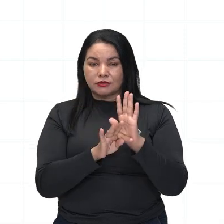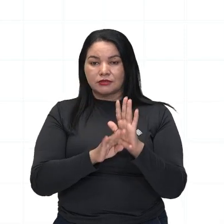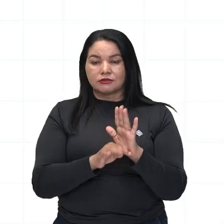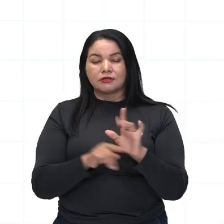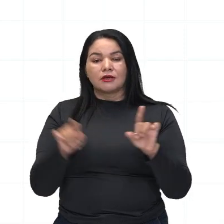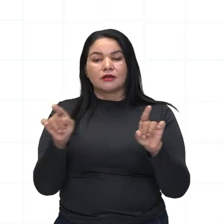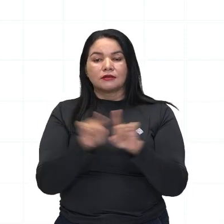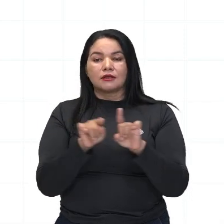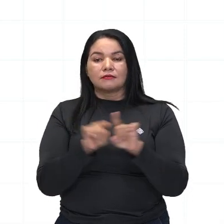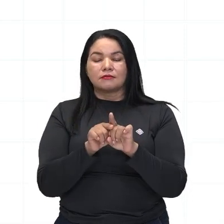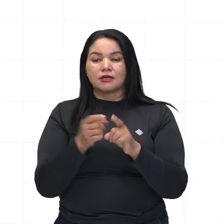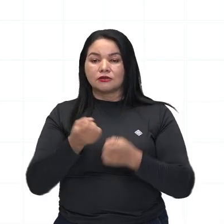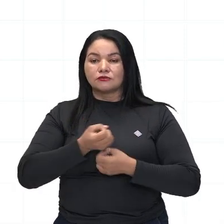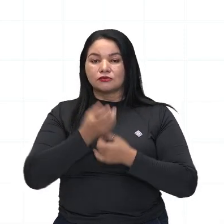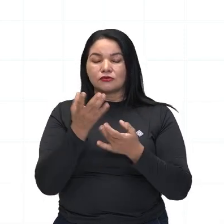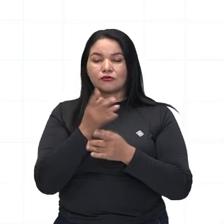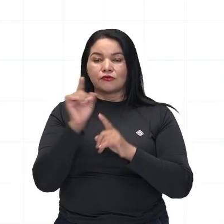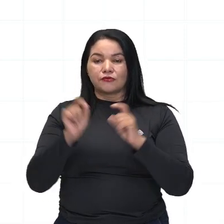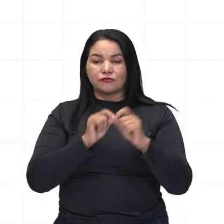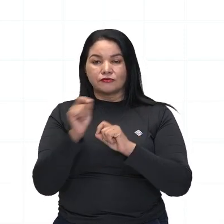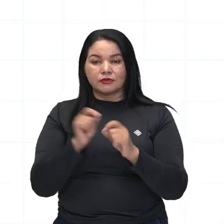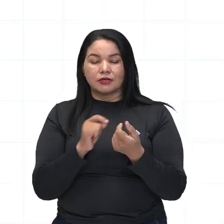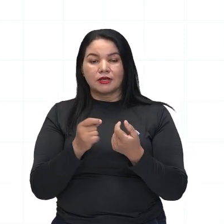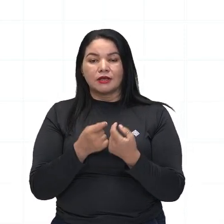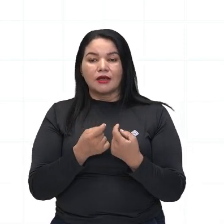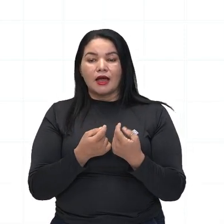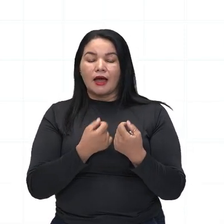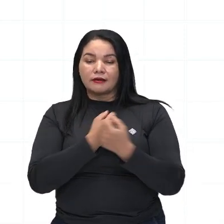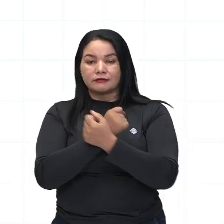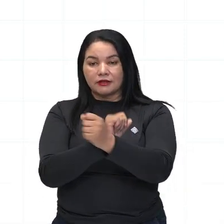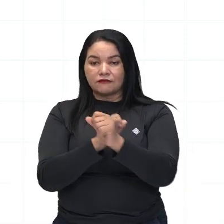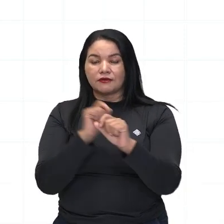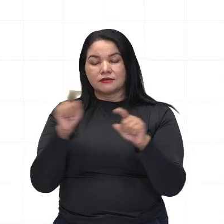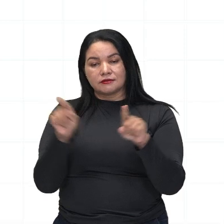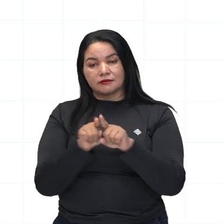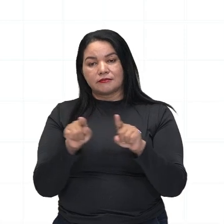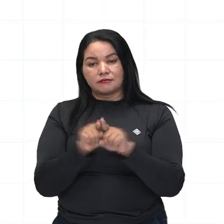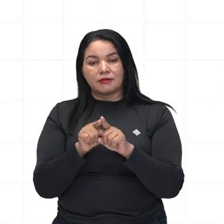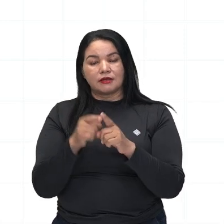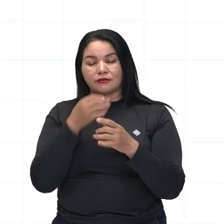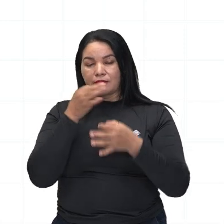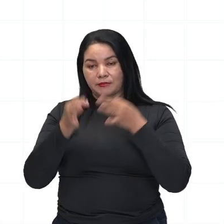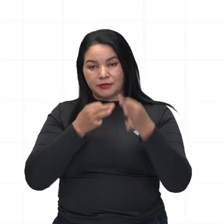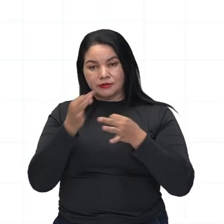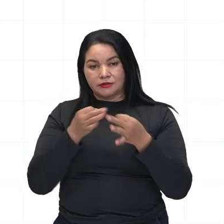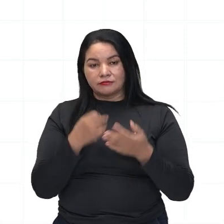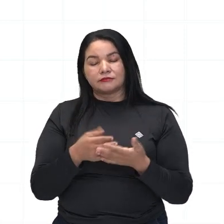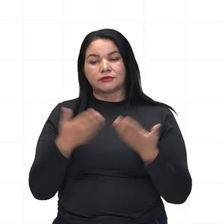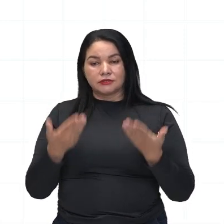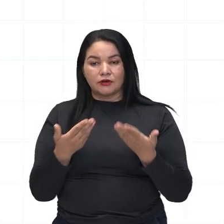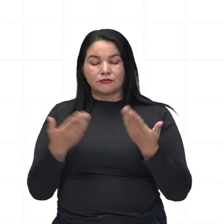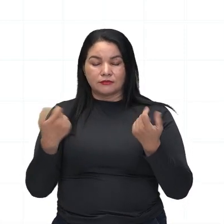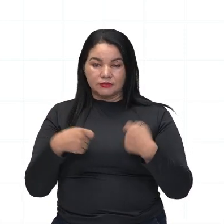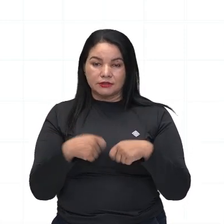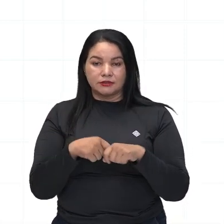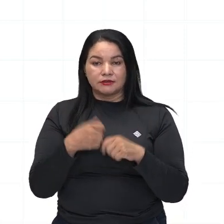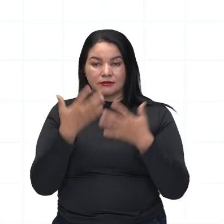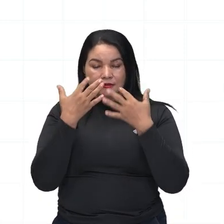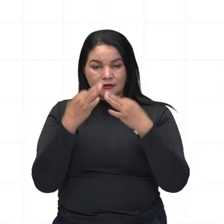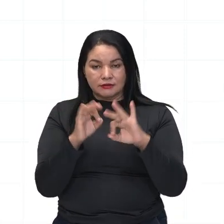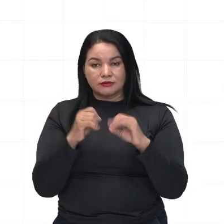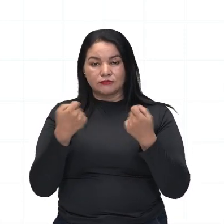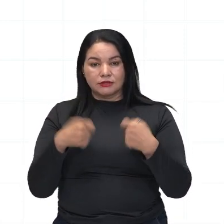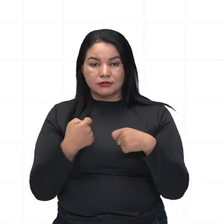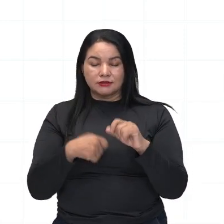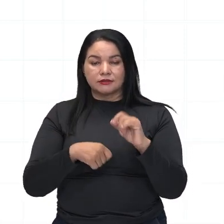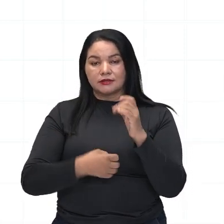e fatos para a defesa do seu ponto de vista. Então, observem que a proposta da redação do Enem pede exatamente a construção de um texto dissertativo,